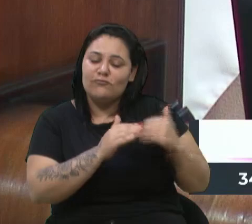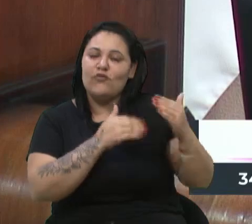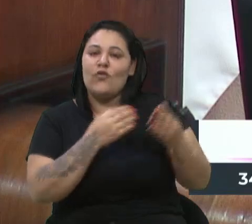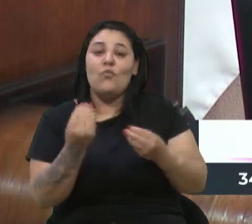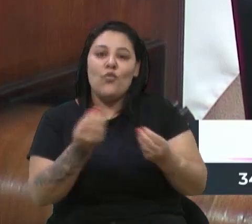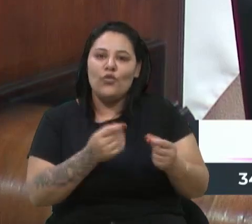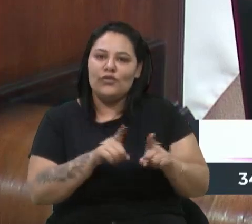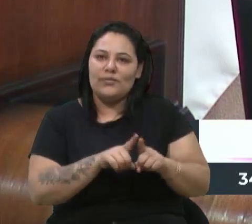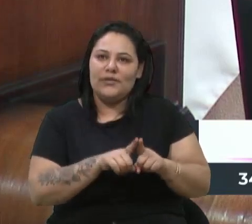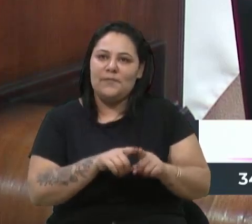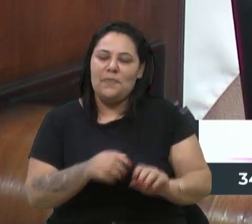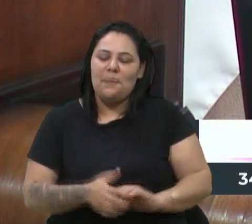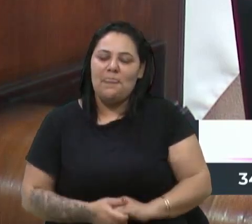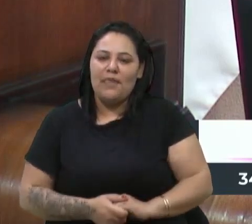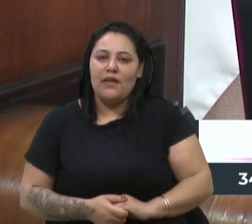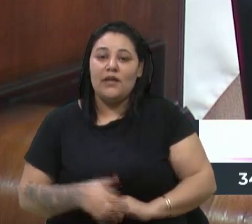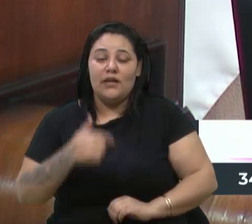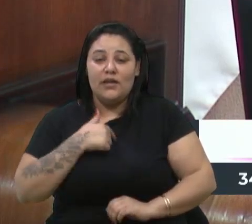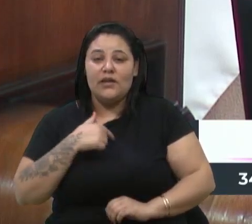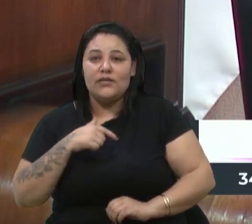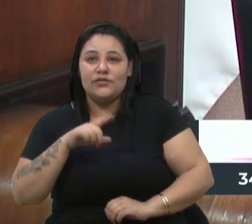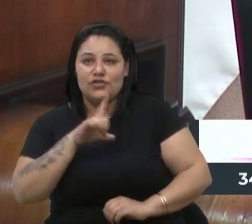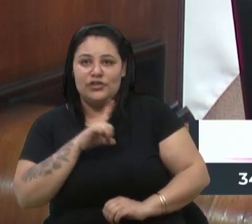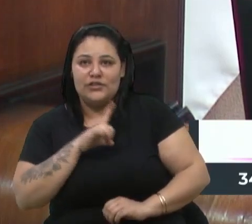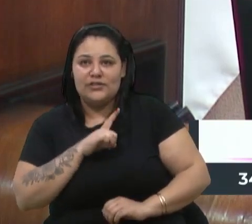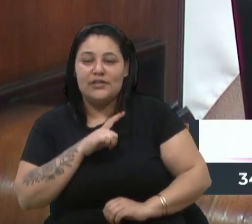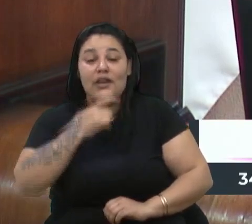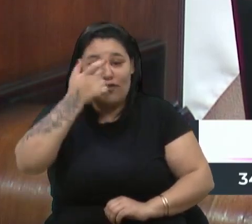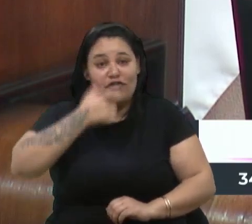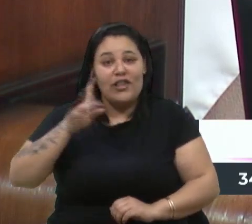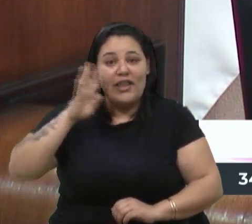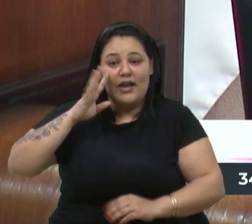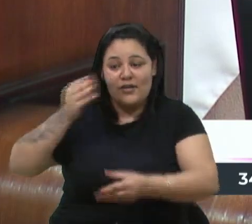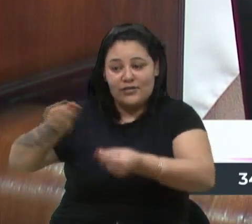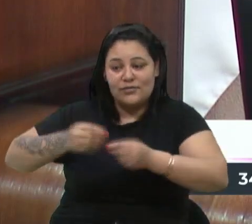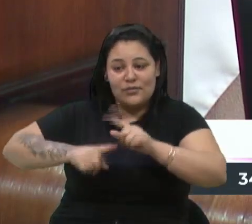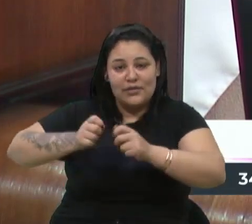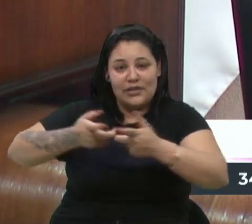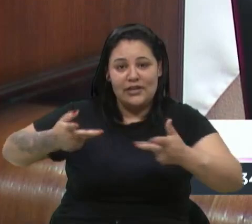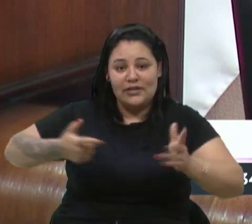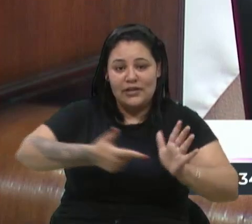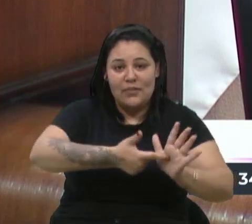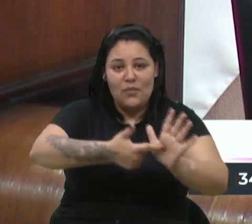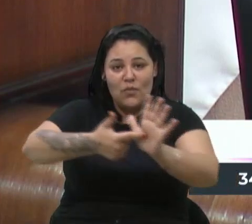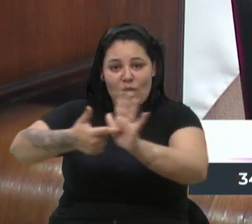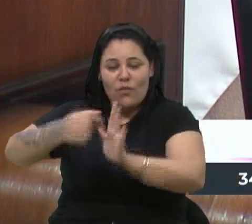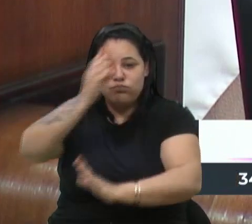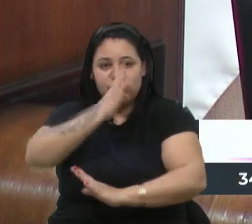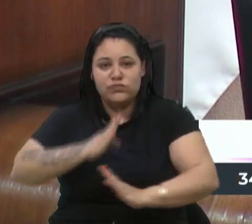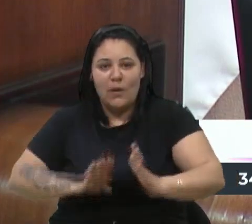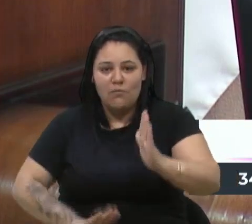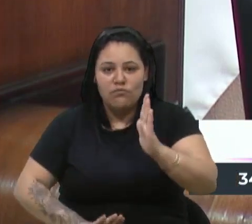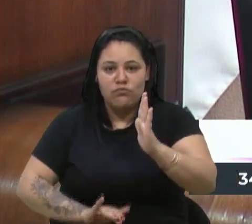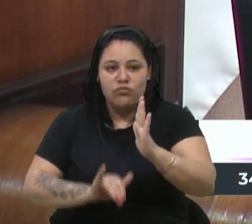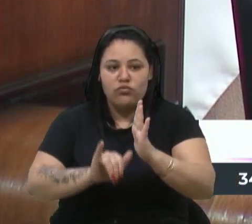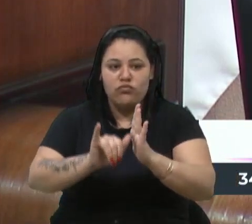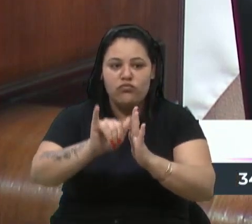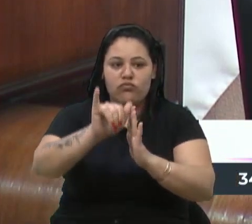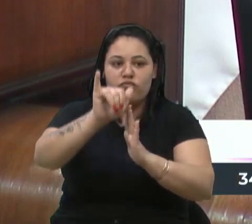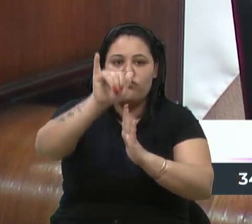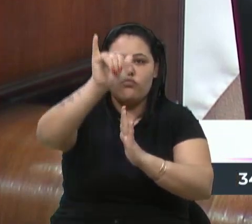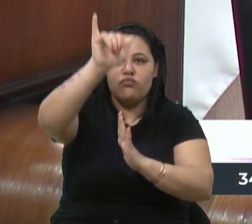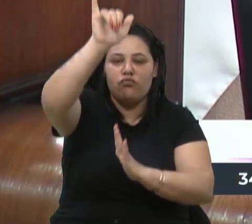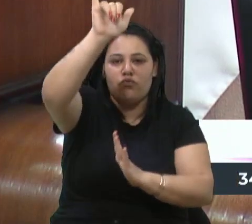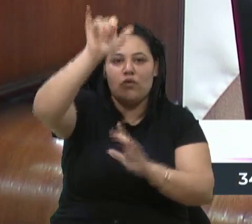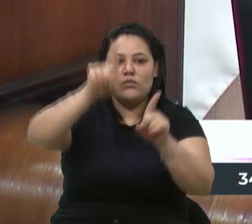essa questão da... e achei demais quando recebi esse material da Mostra Brasileira de Foguetes, e eu recebi também a partir do CETEC,